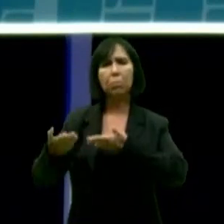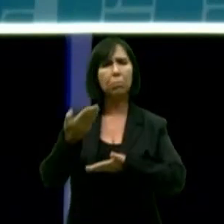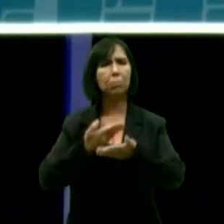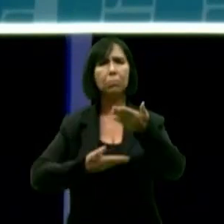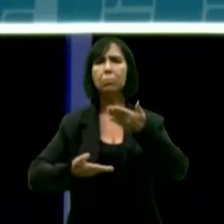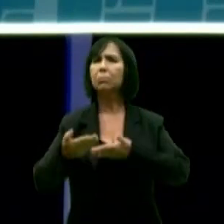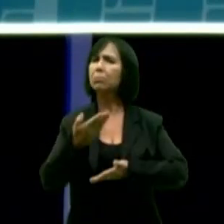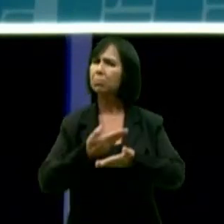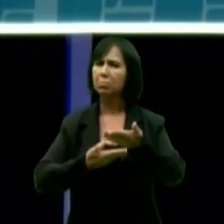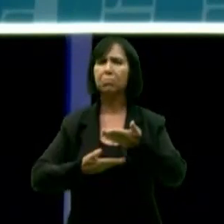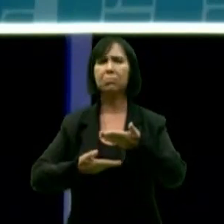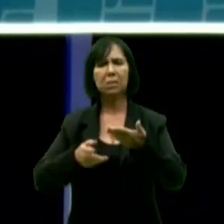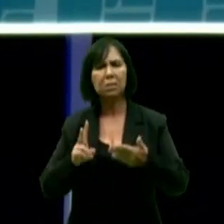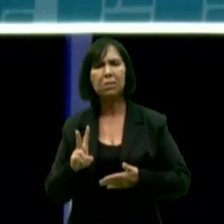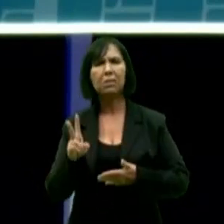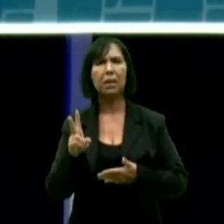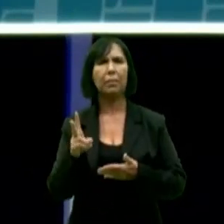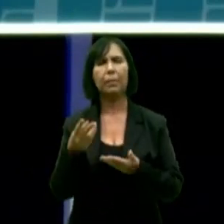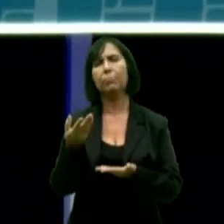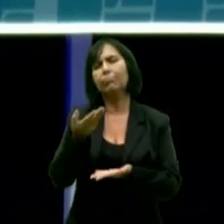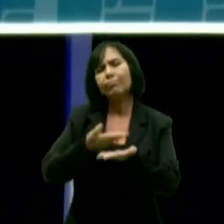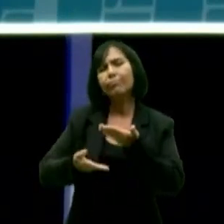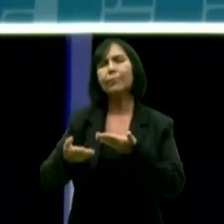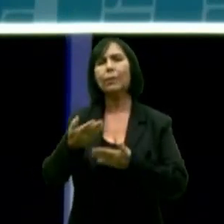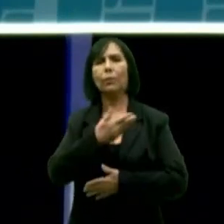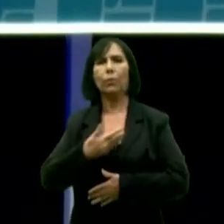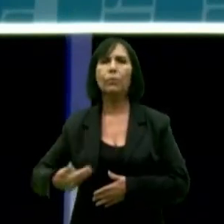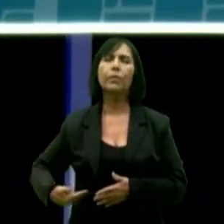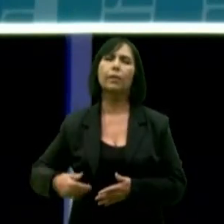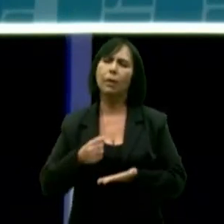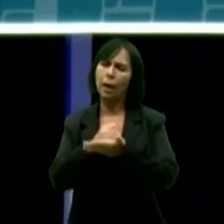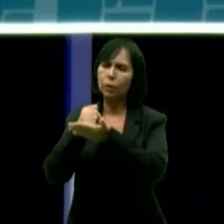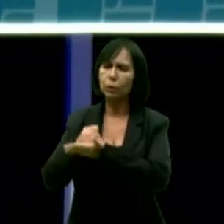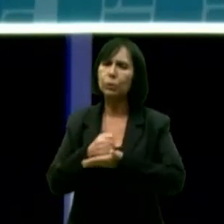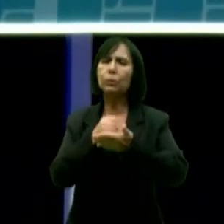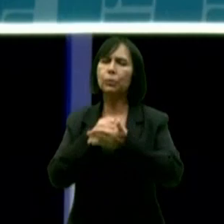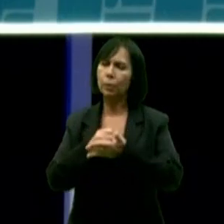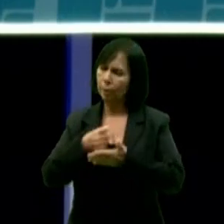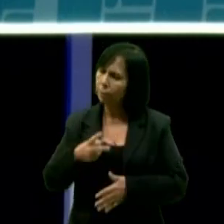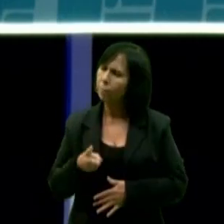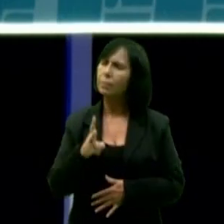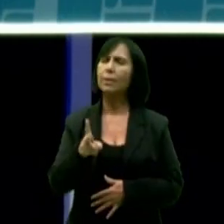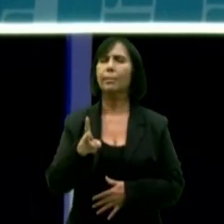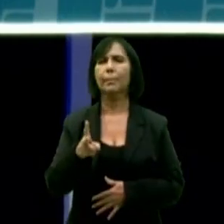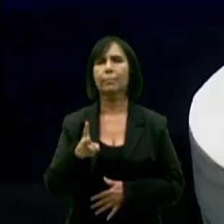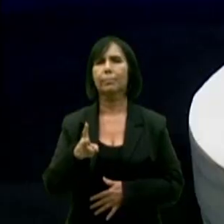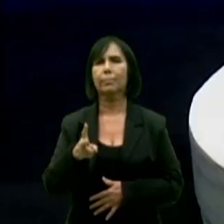permanente de negociação. Nós vamos continuar fazendo isso no nosso segundo governo.